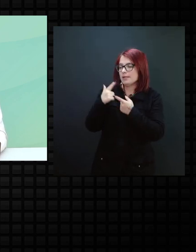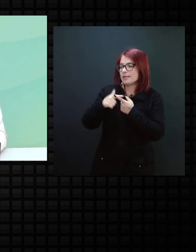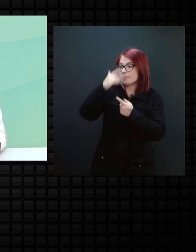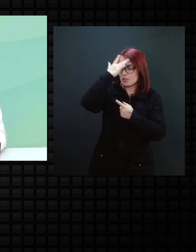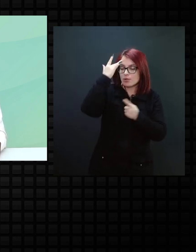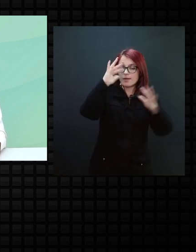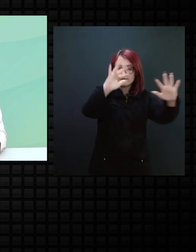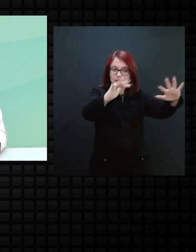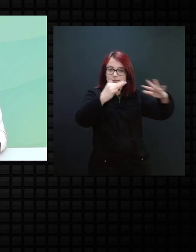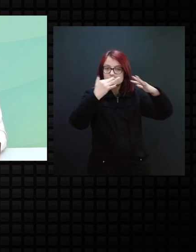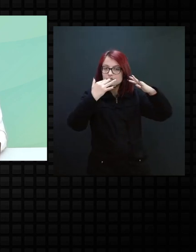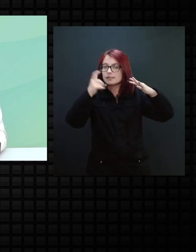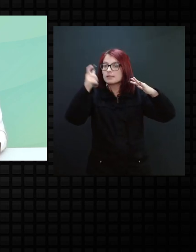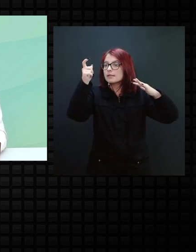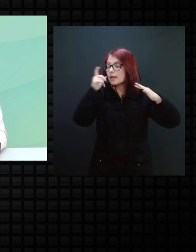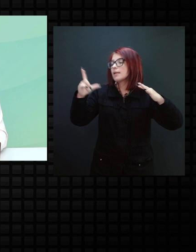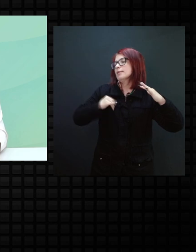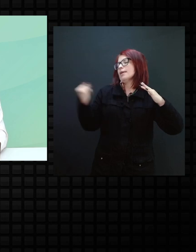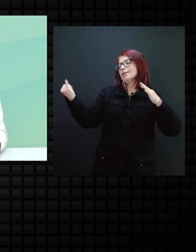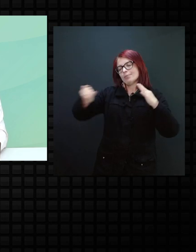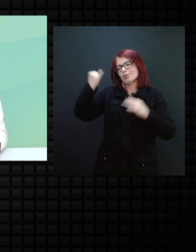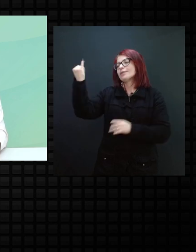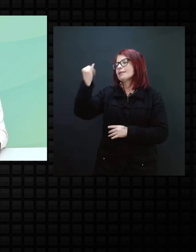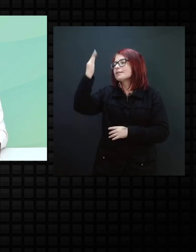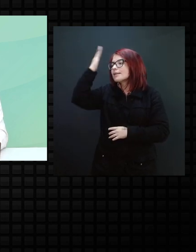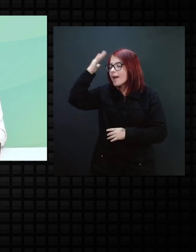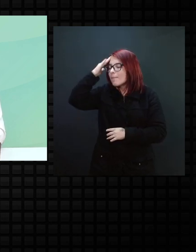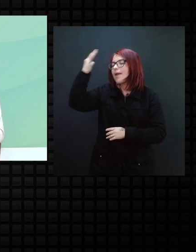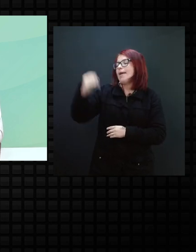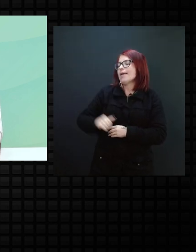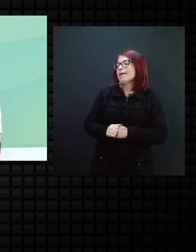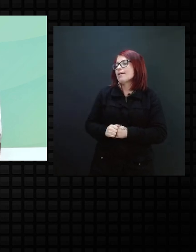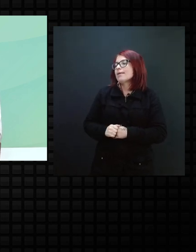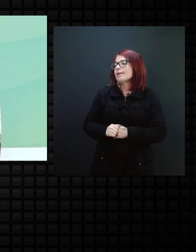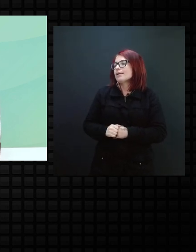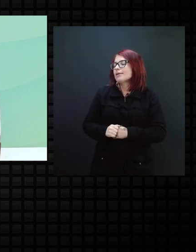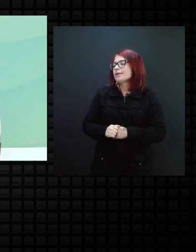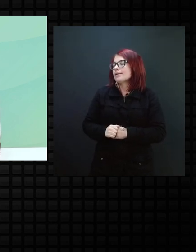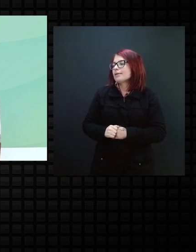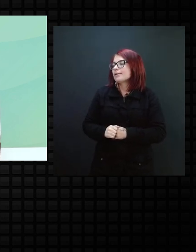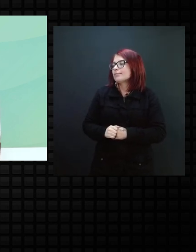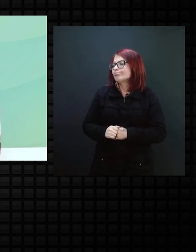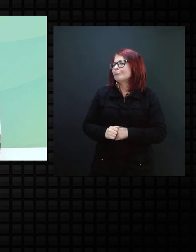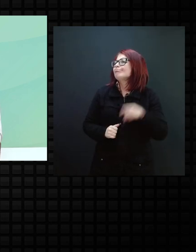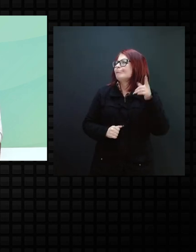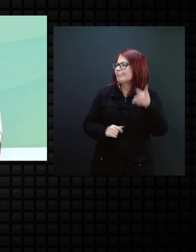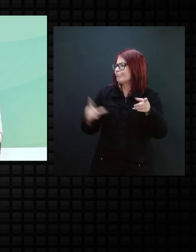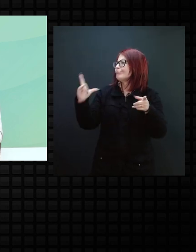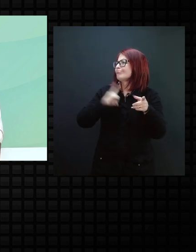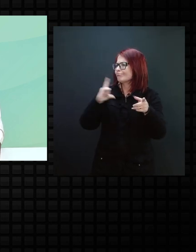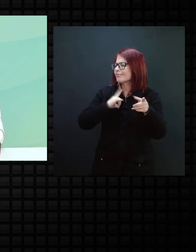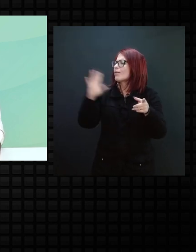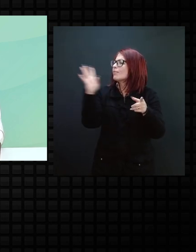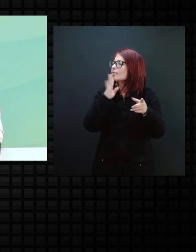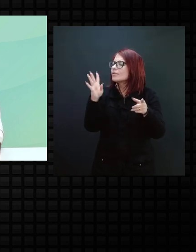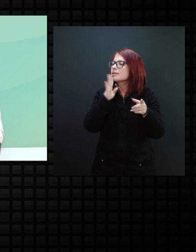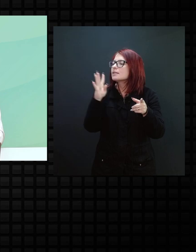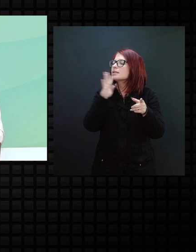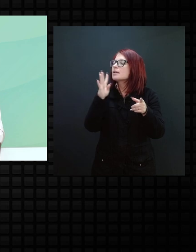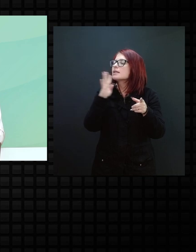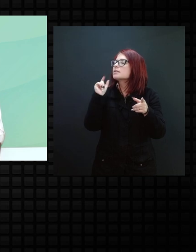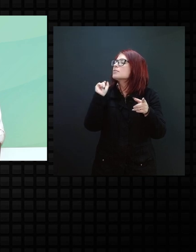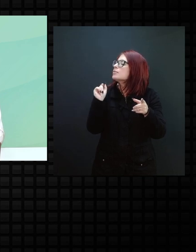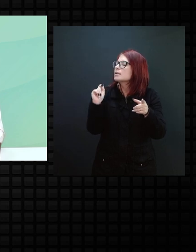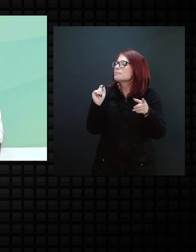está assistindo é muito importante saber, né, que se eles conhecem ou mesmo